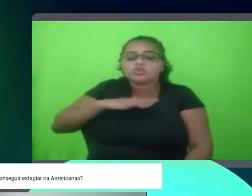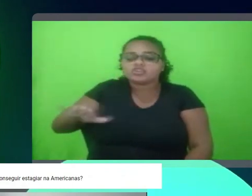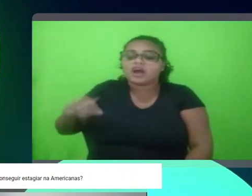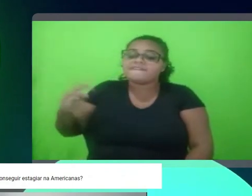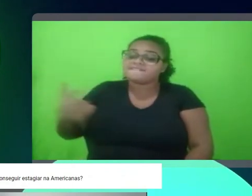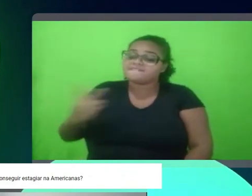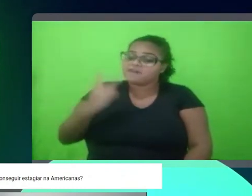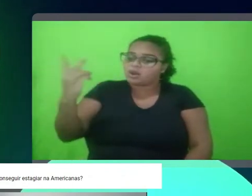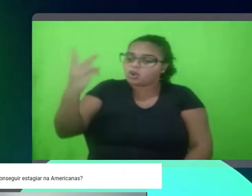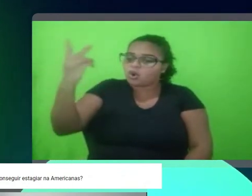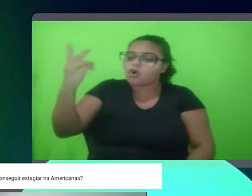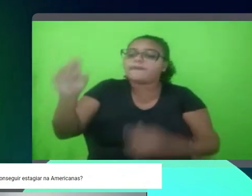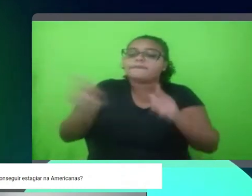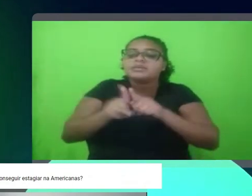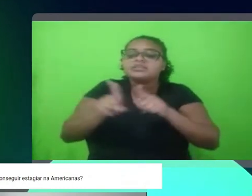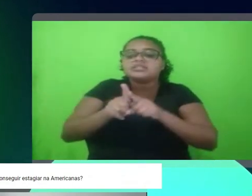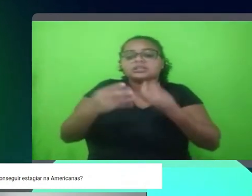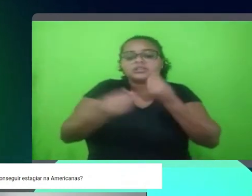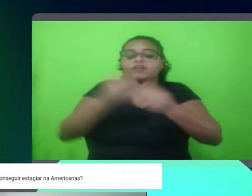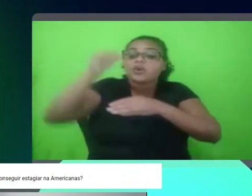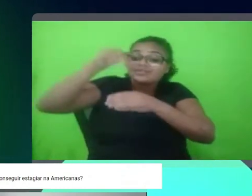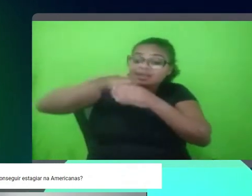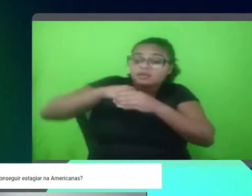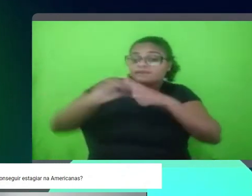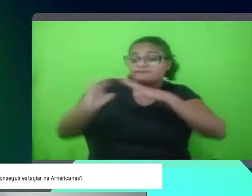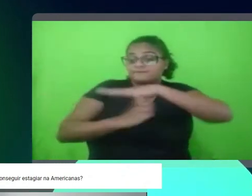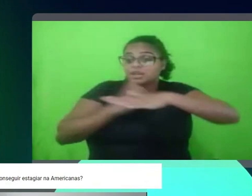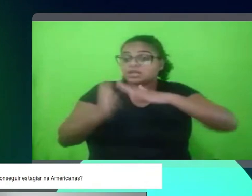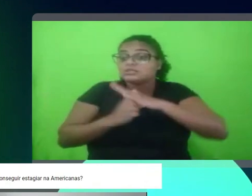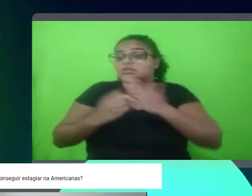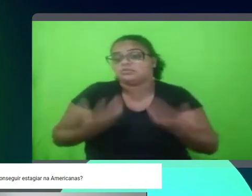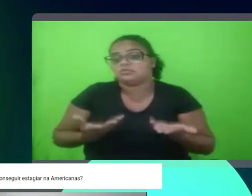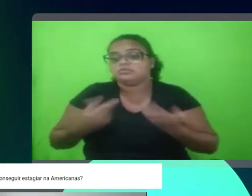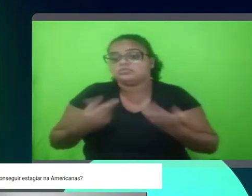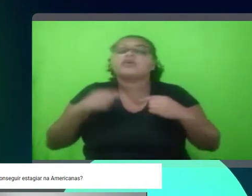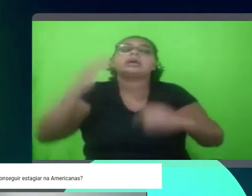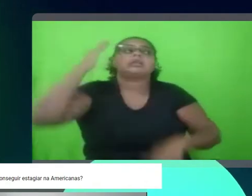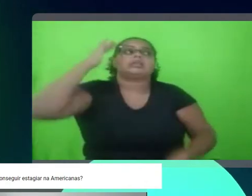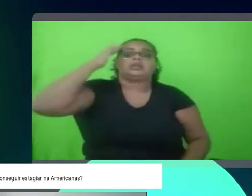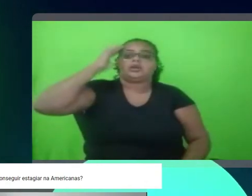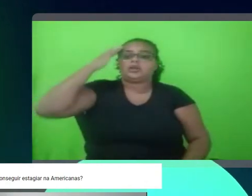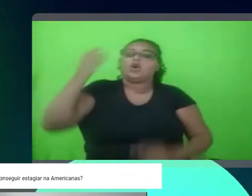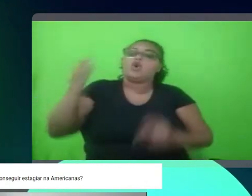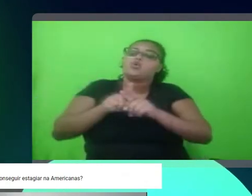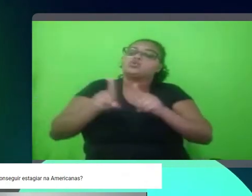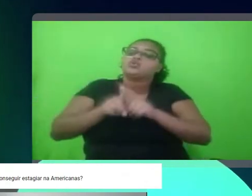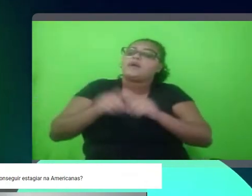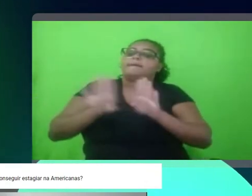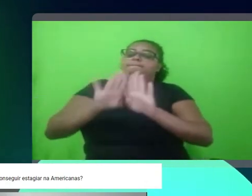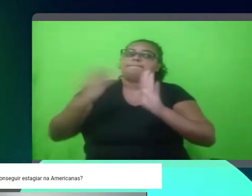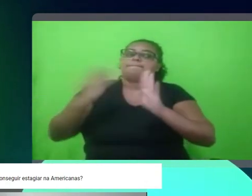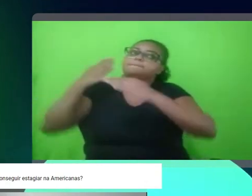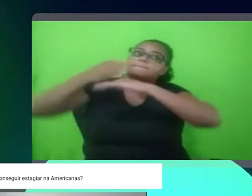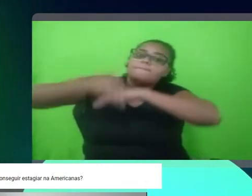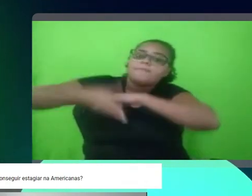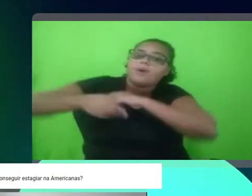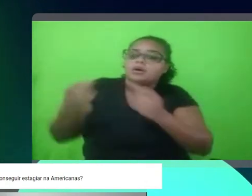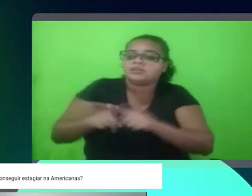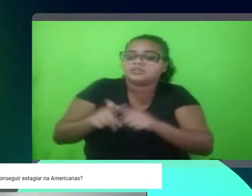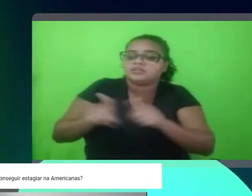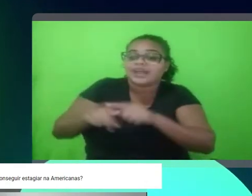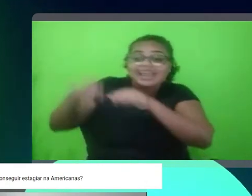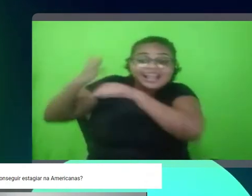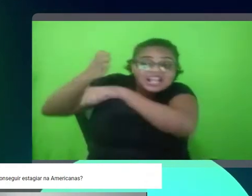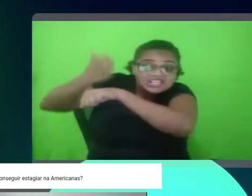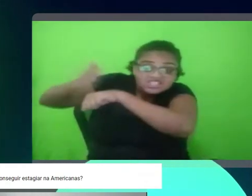alinham com os seus, tá, e aí a partir disso, cara, é você entender, pô, beleza, quais são as portas de entrada que eu tenho para Americanas, aqui a gente está